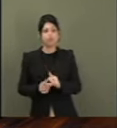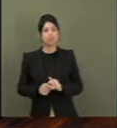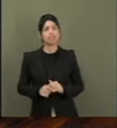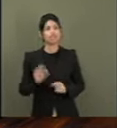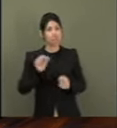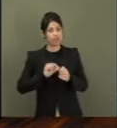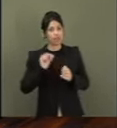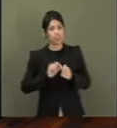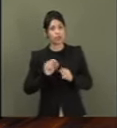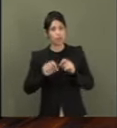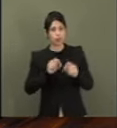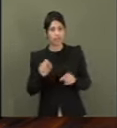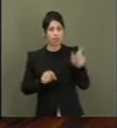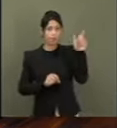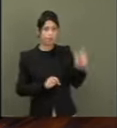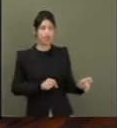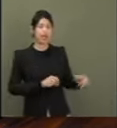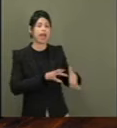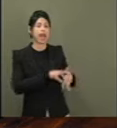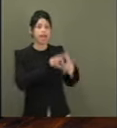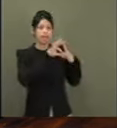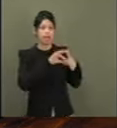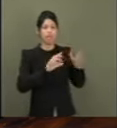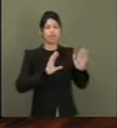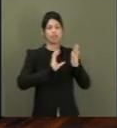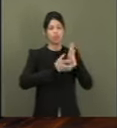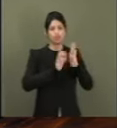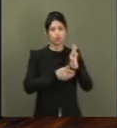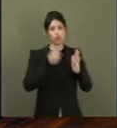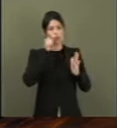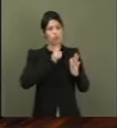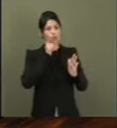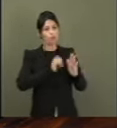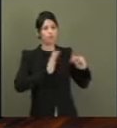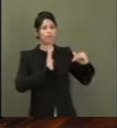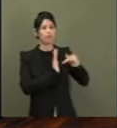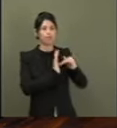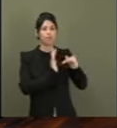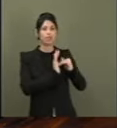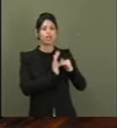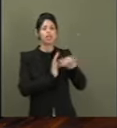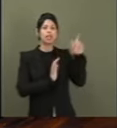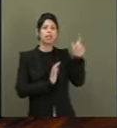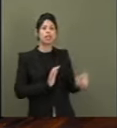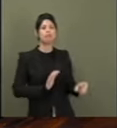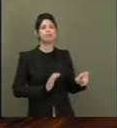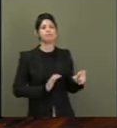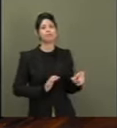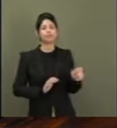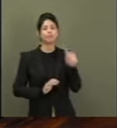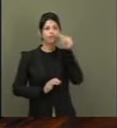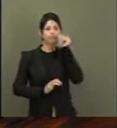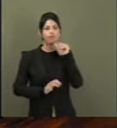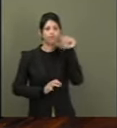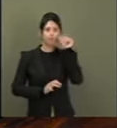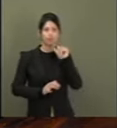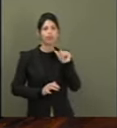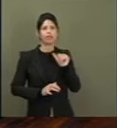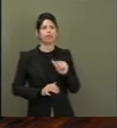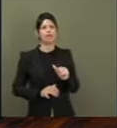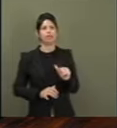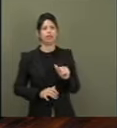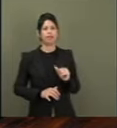pela líder da bancada feminina aqui no Senado, a nossa querida senadora